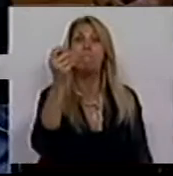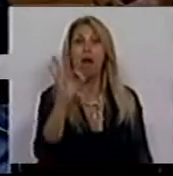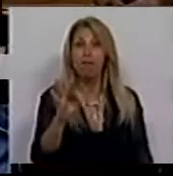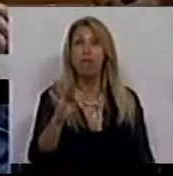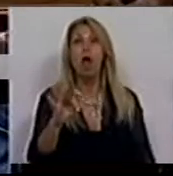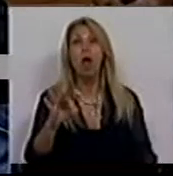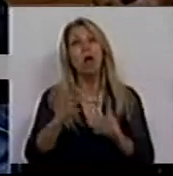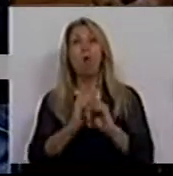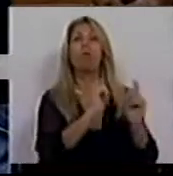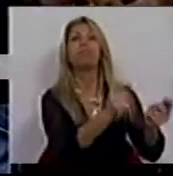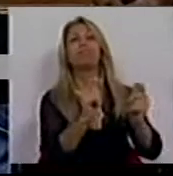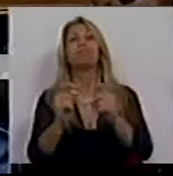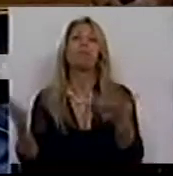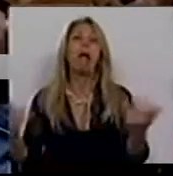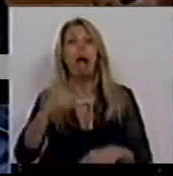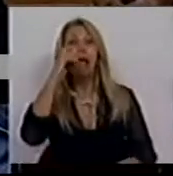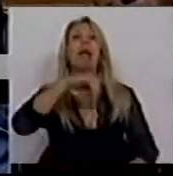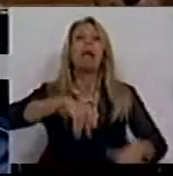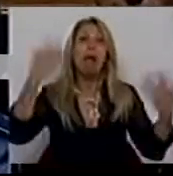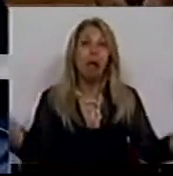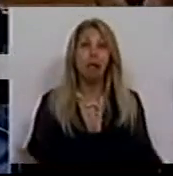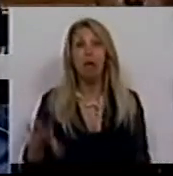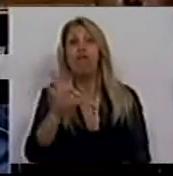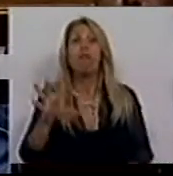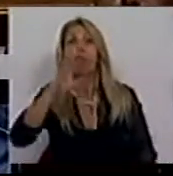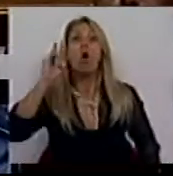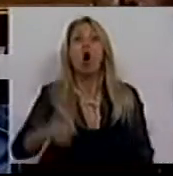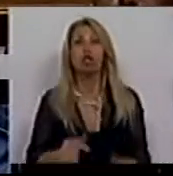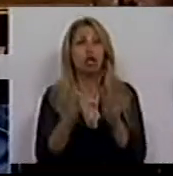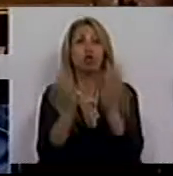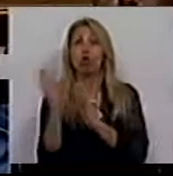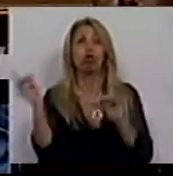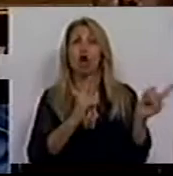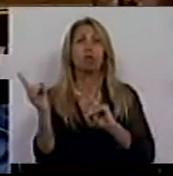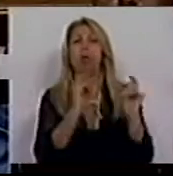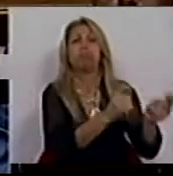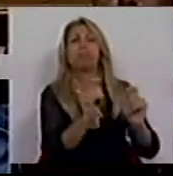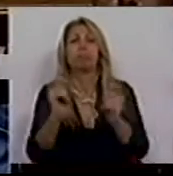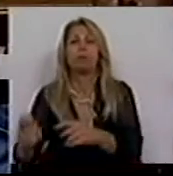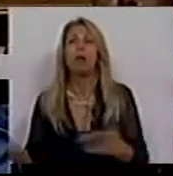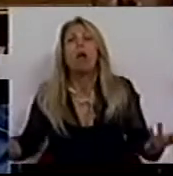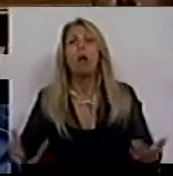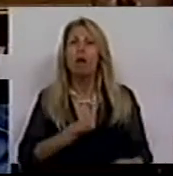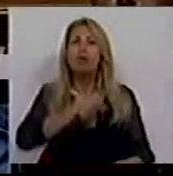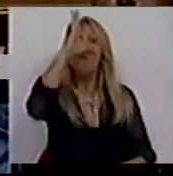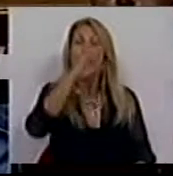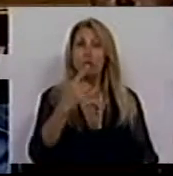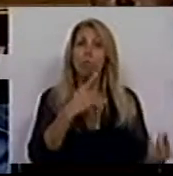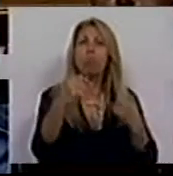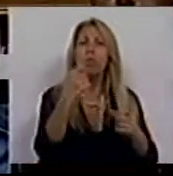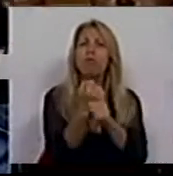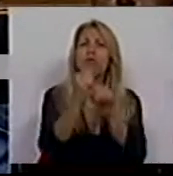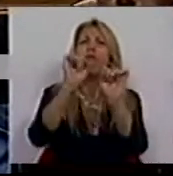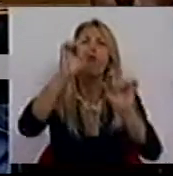disposto a fazer concessões, sabe-se lá a quem e em que modos de todos os transportes. E, portanto, Sr. Ministro, tenho-lhe perguntar qual é o seu papel.